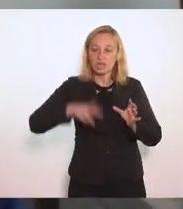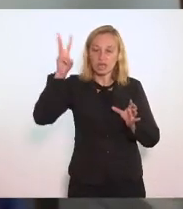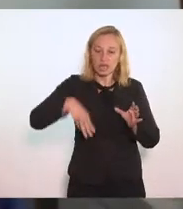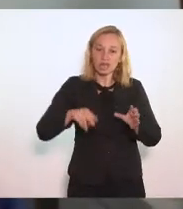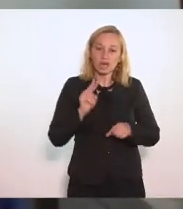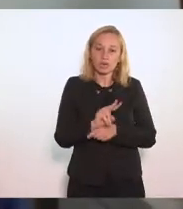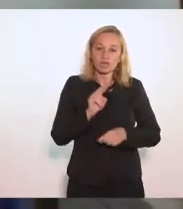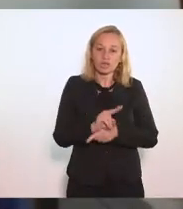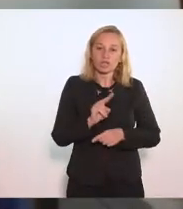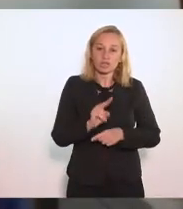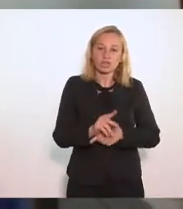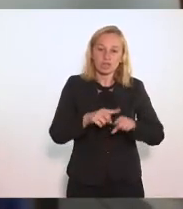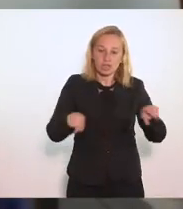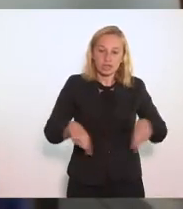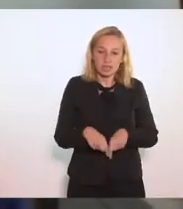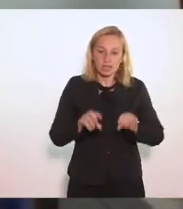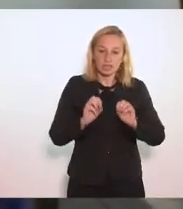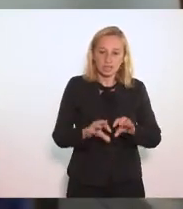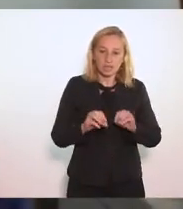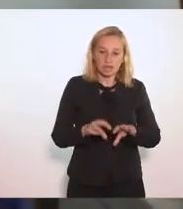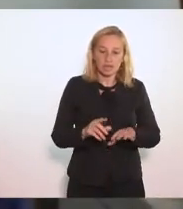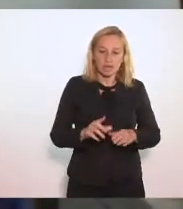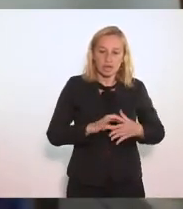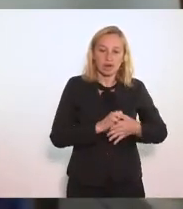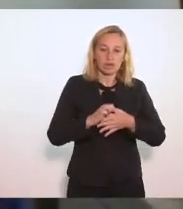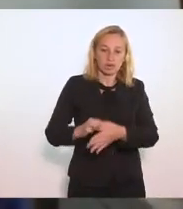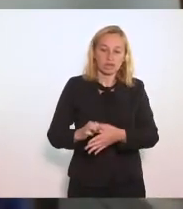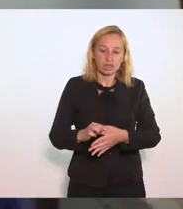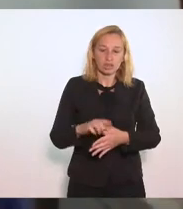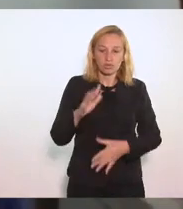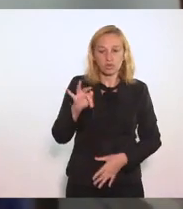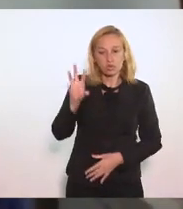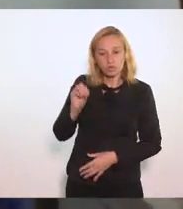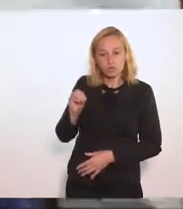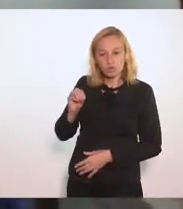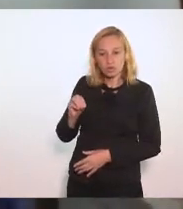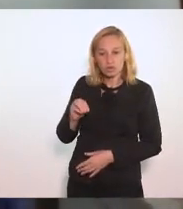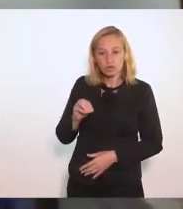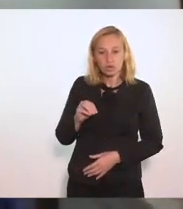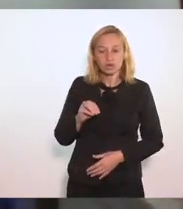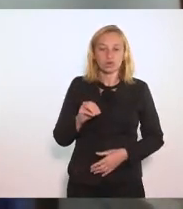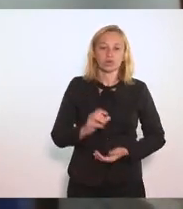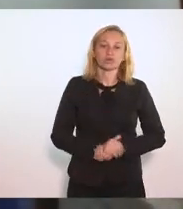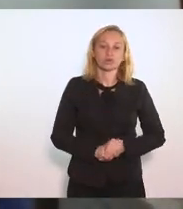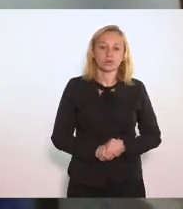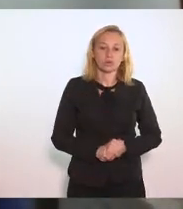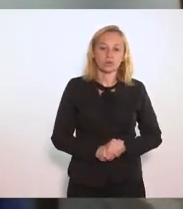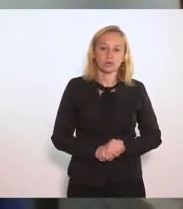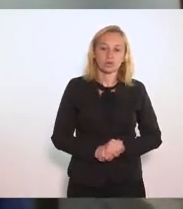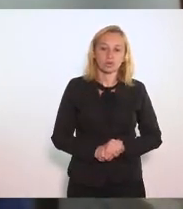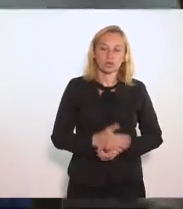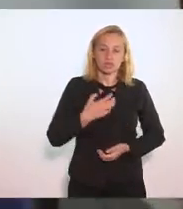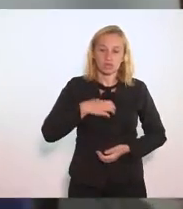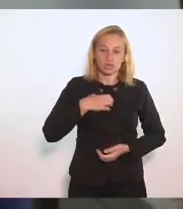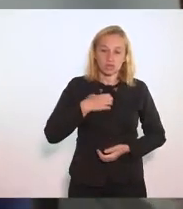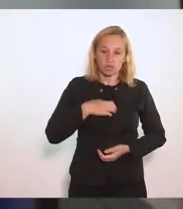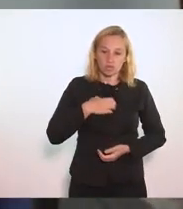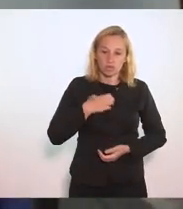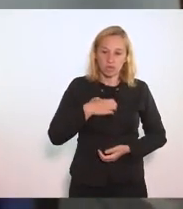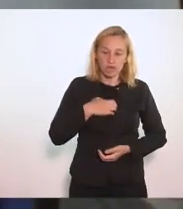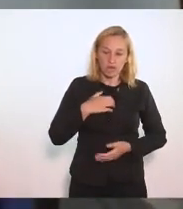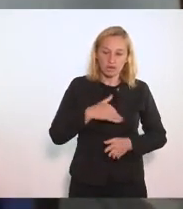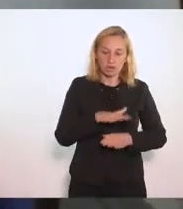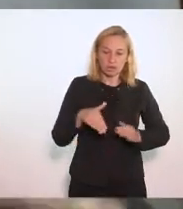Tomando conta Da sala Foi o líder Da turma Do fundão O bule agressivo Que tem raiva De todo mundo